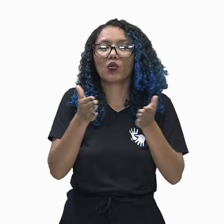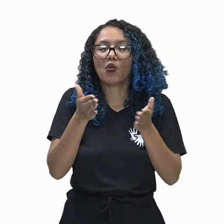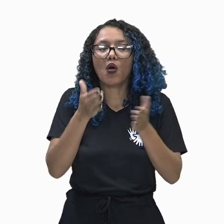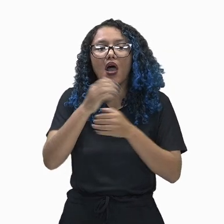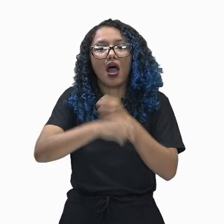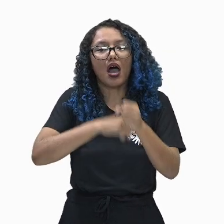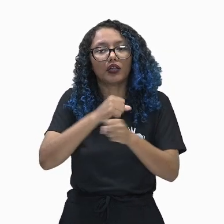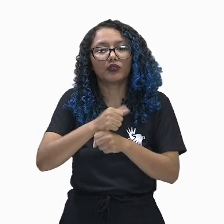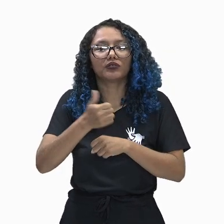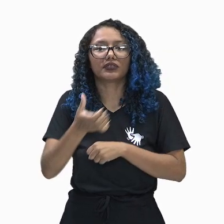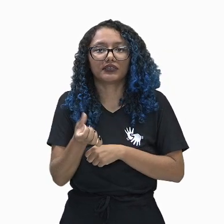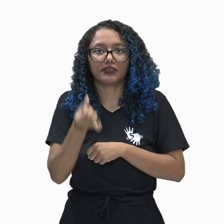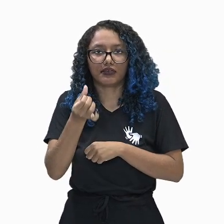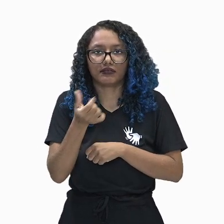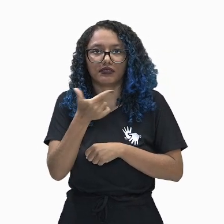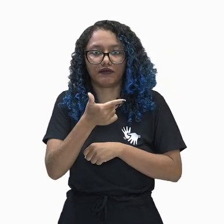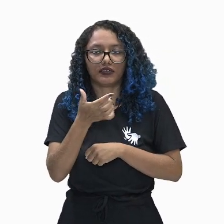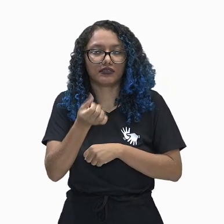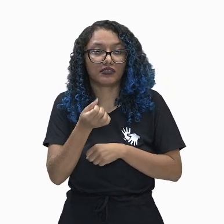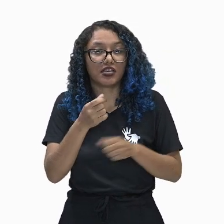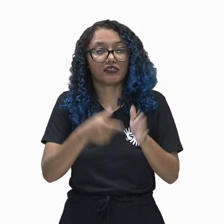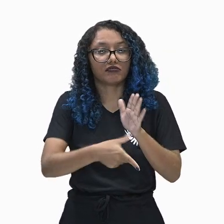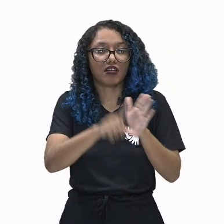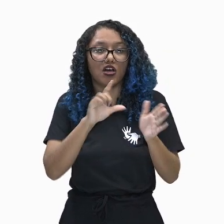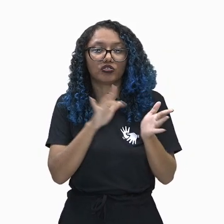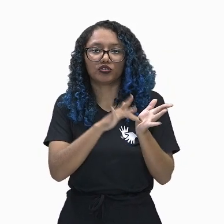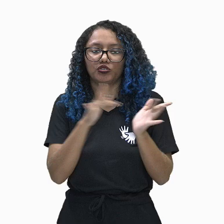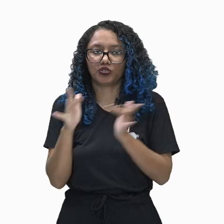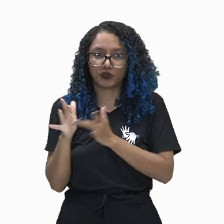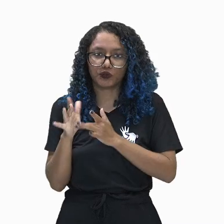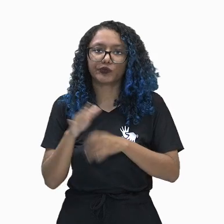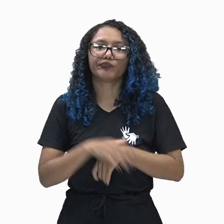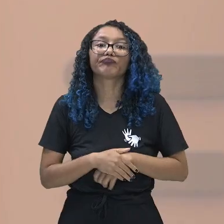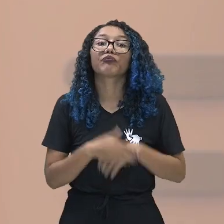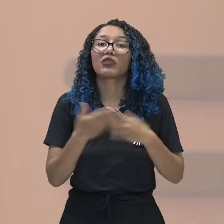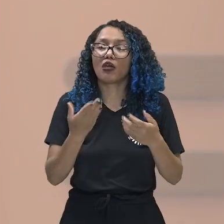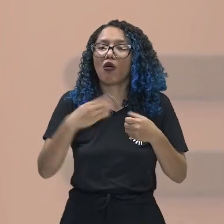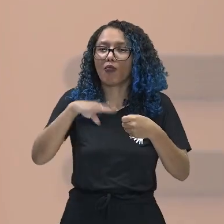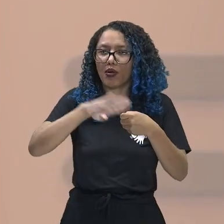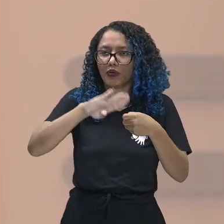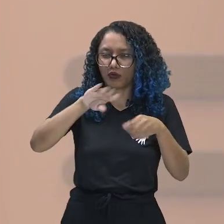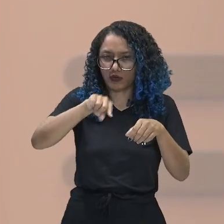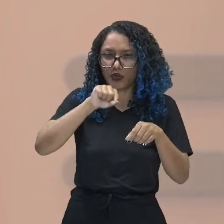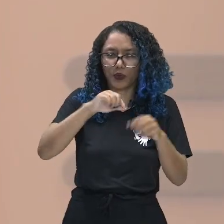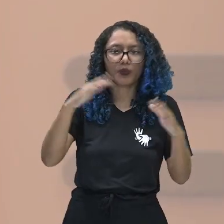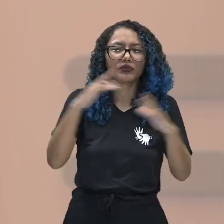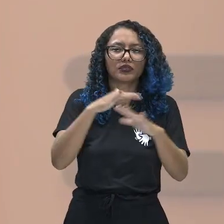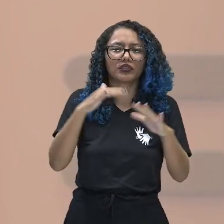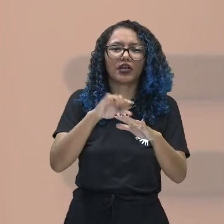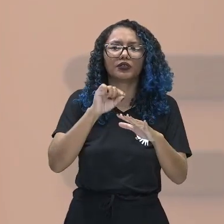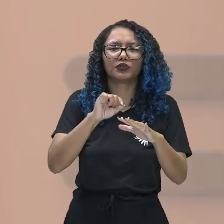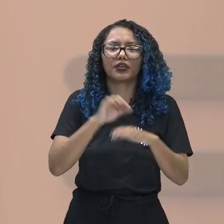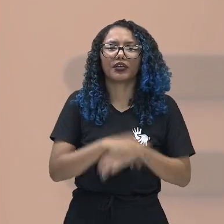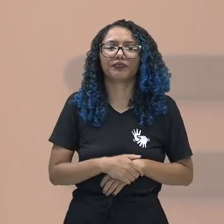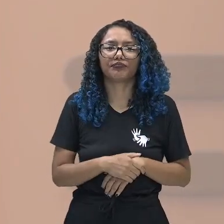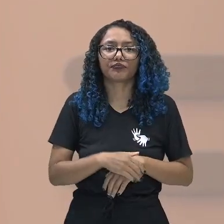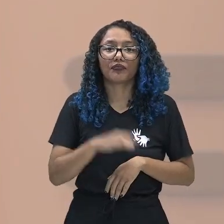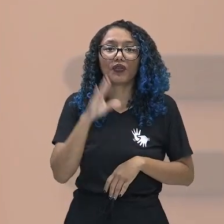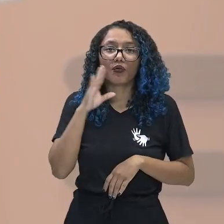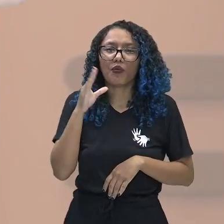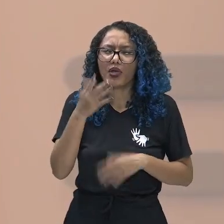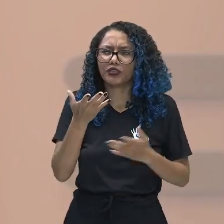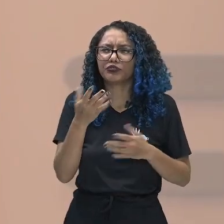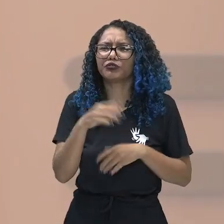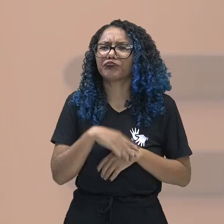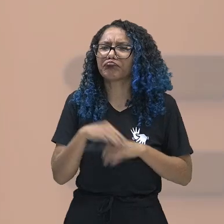.C. E eu tenho que falar para vocês que Babilônia é uma das cidades que todos, né, principalmente aí quem faz o seu imperialismo,